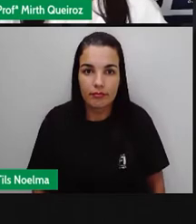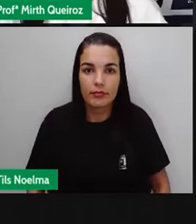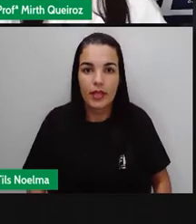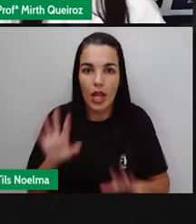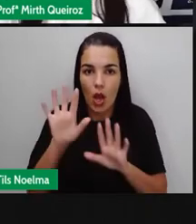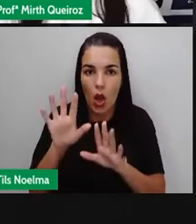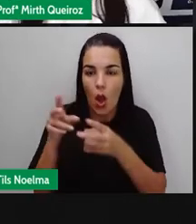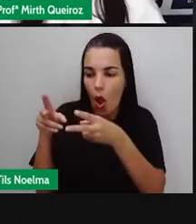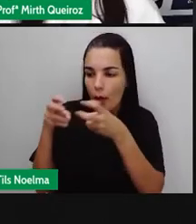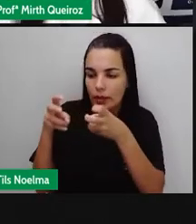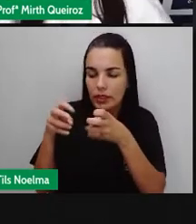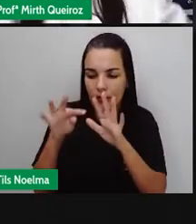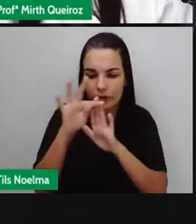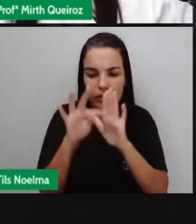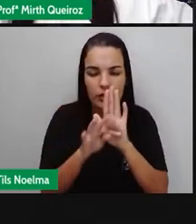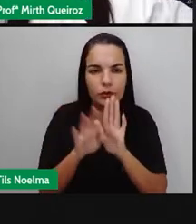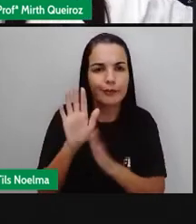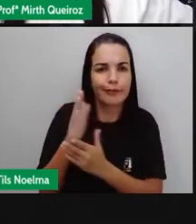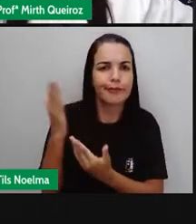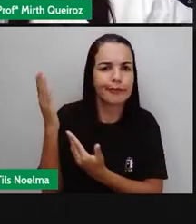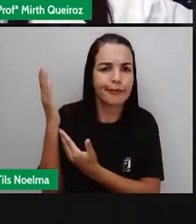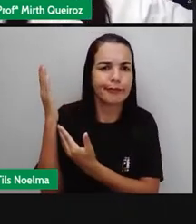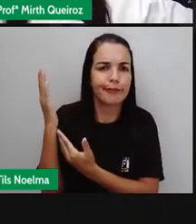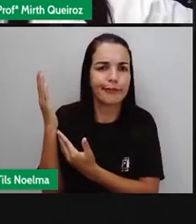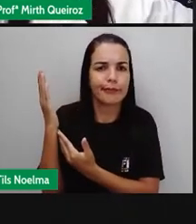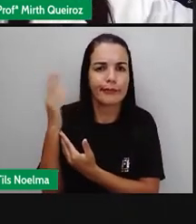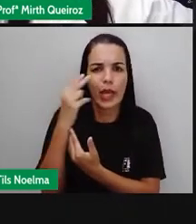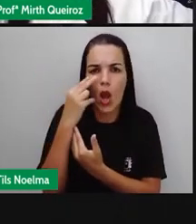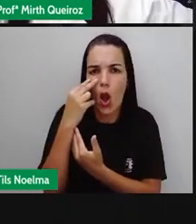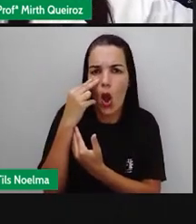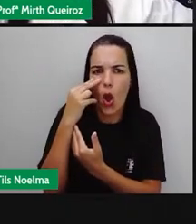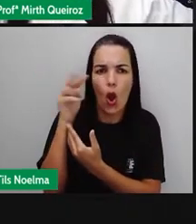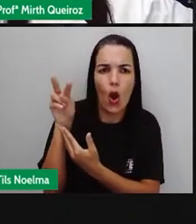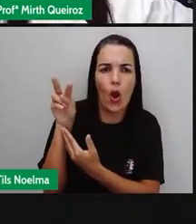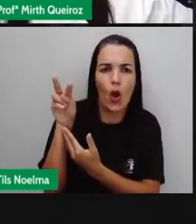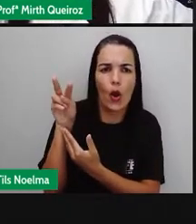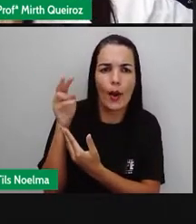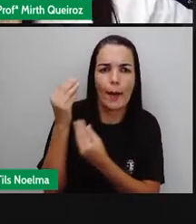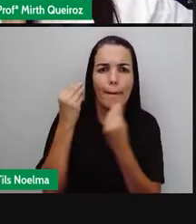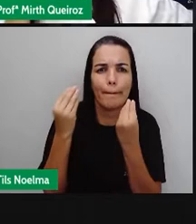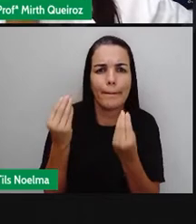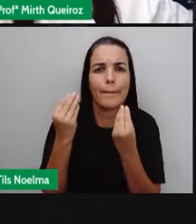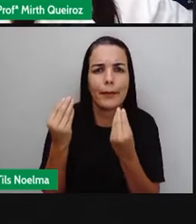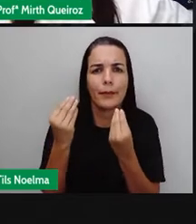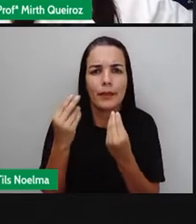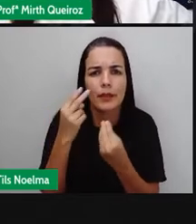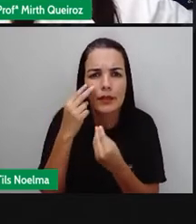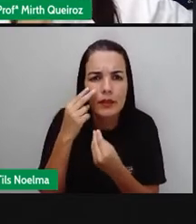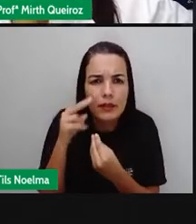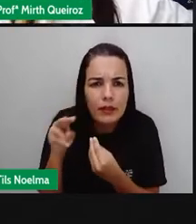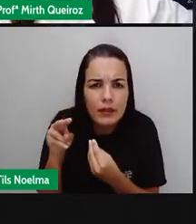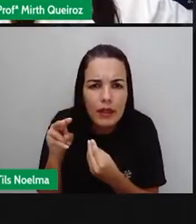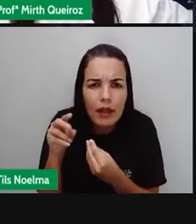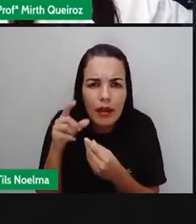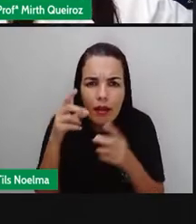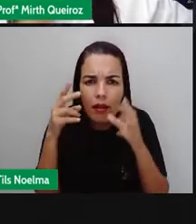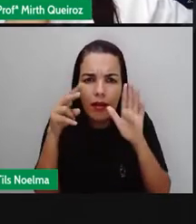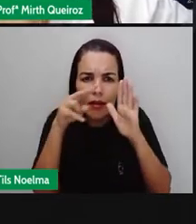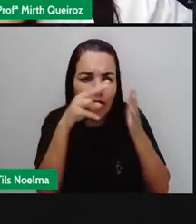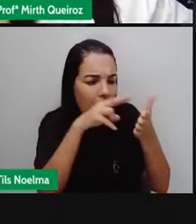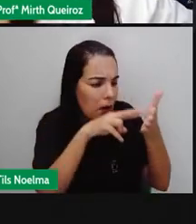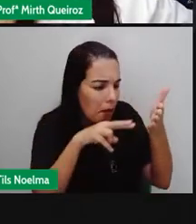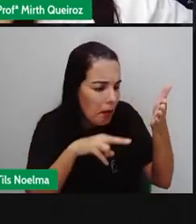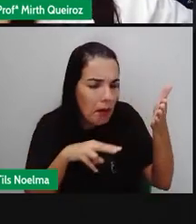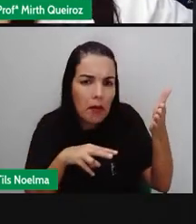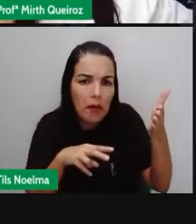Observe esse texto. Olha isso, gente. Só de vocês observarem, olharem esse texto, antes